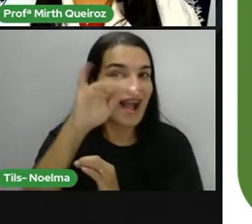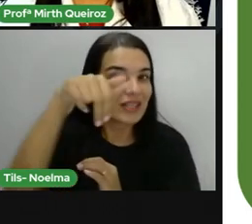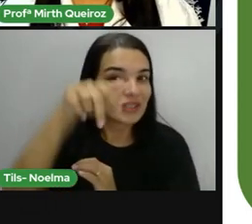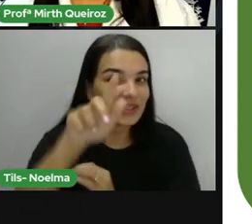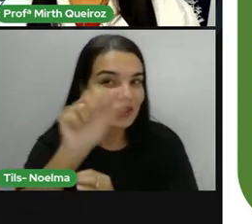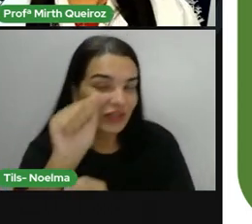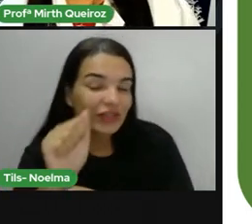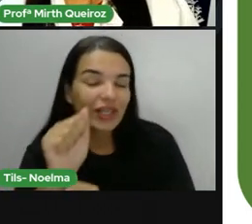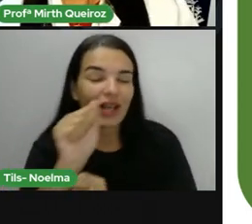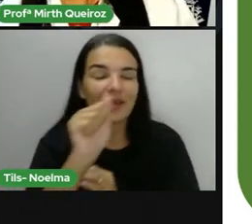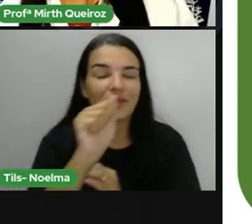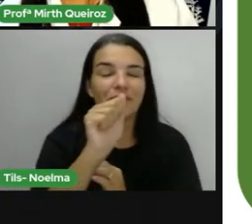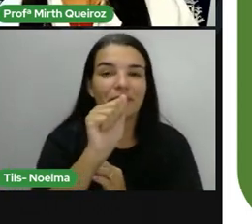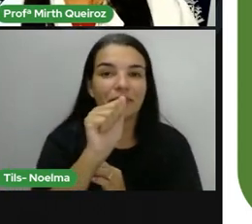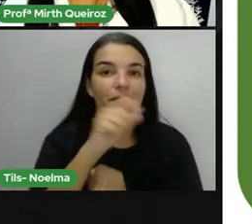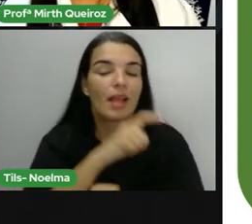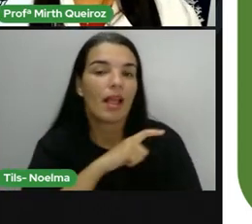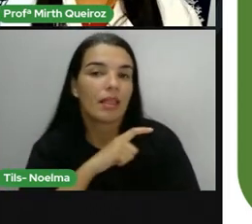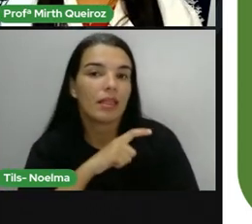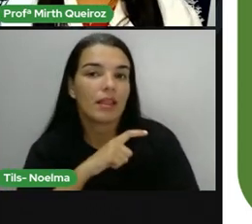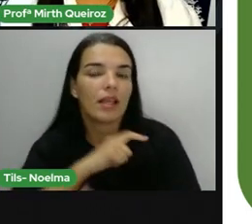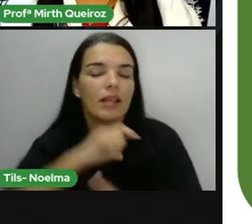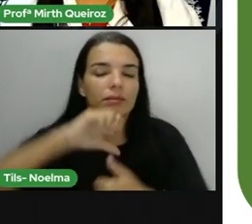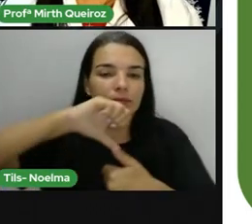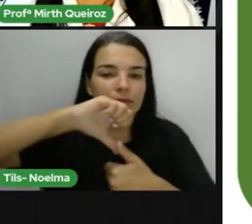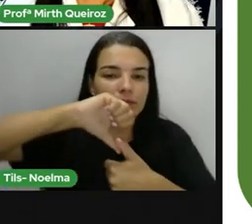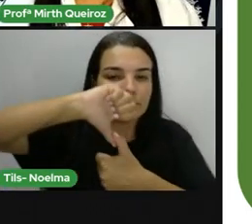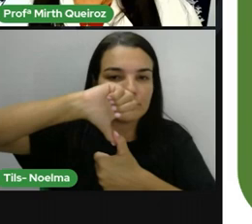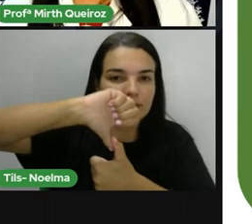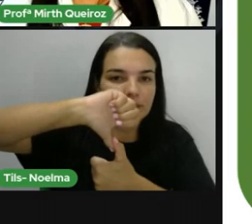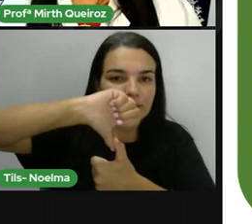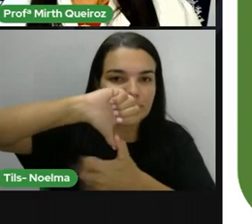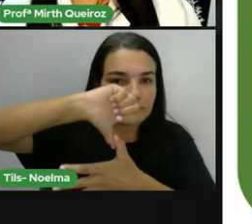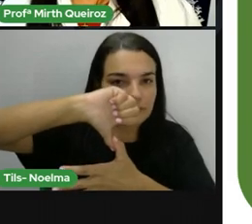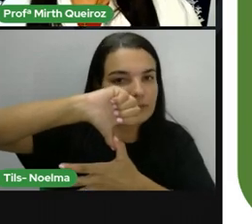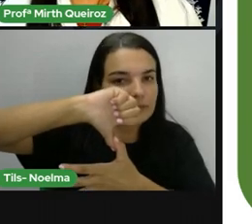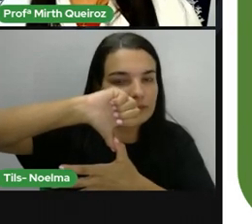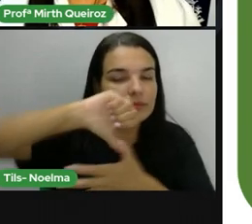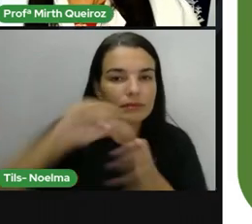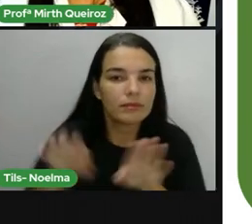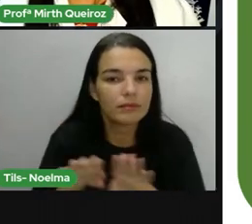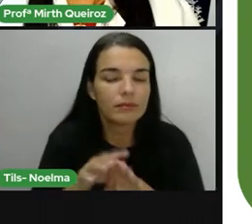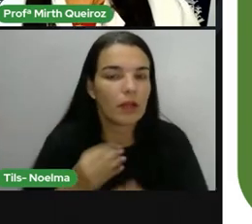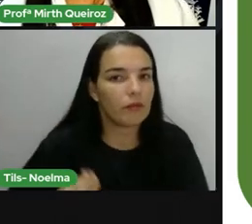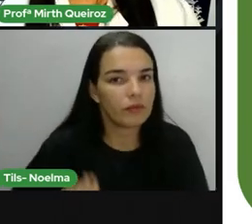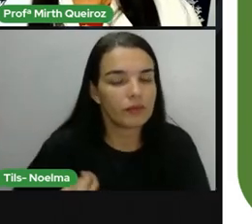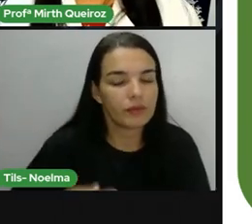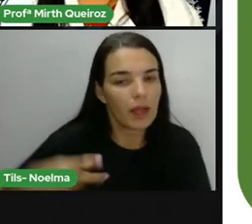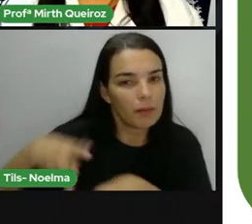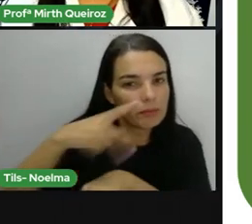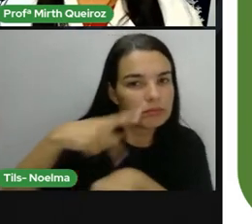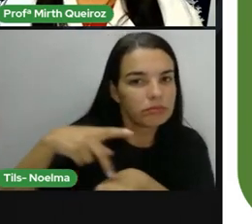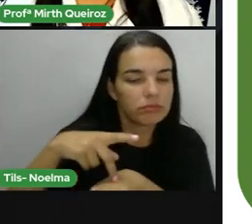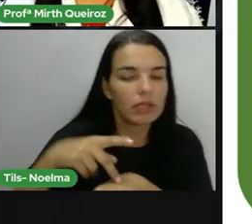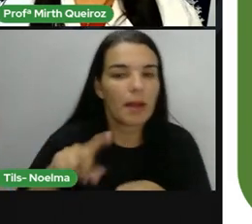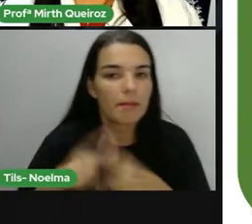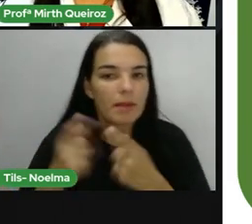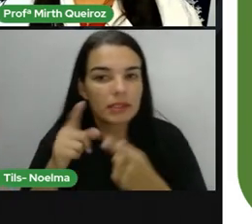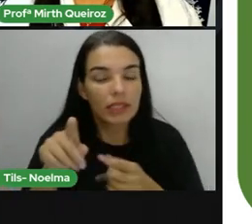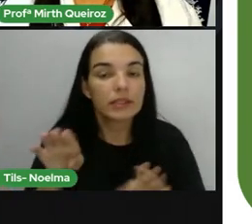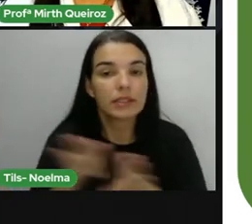existem espécies que vivem na América do Sul, né? E em outros países da América do Sul.